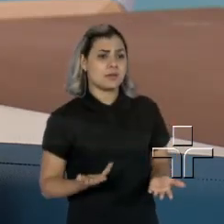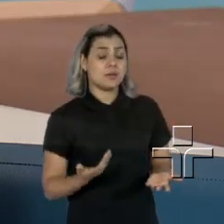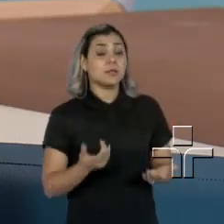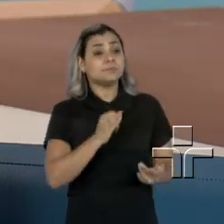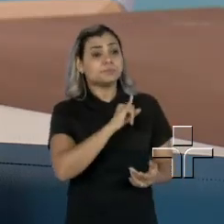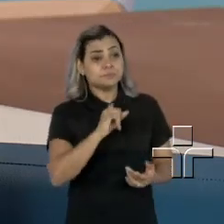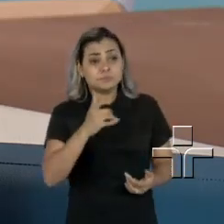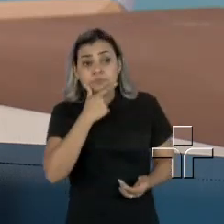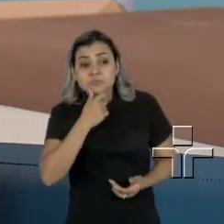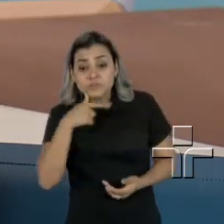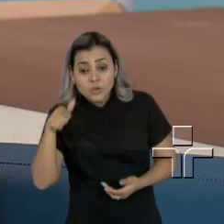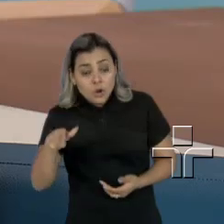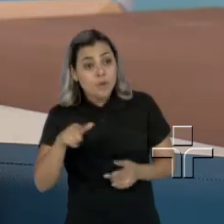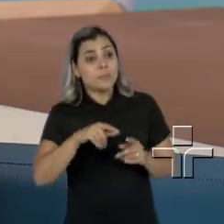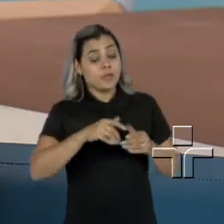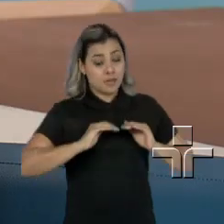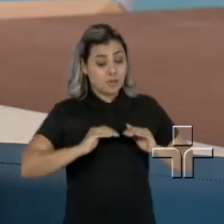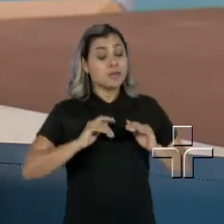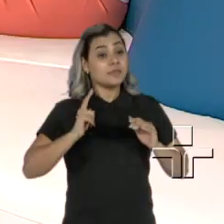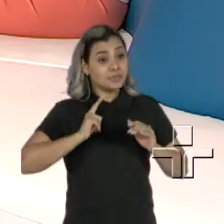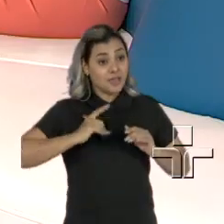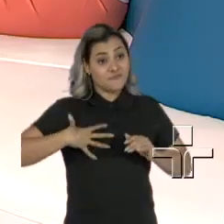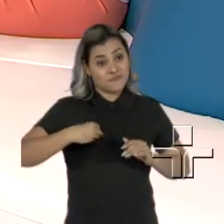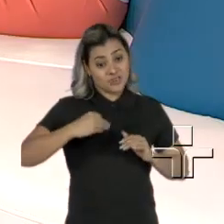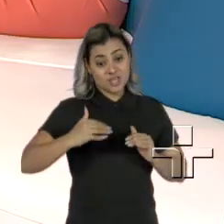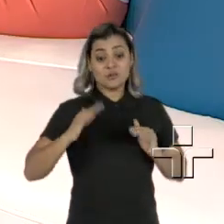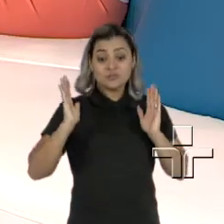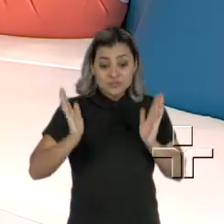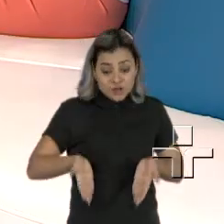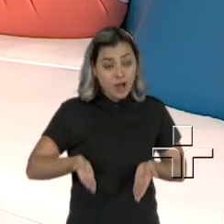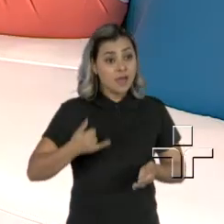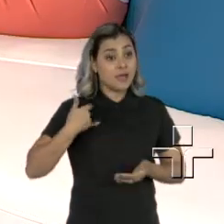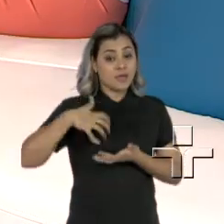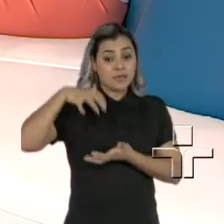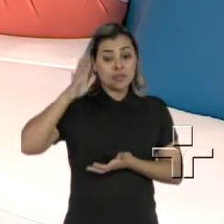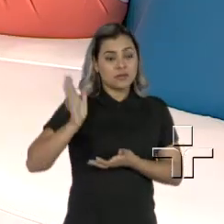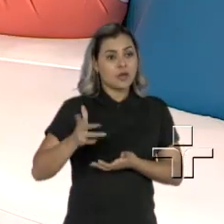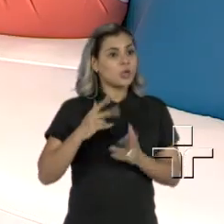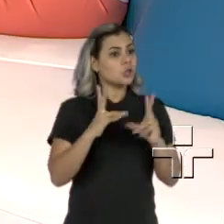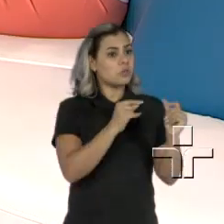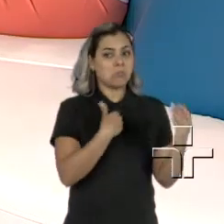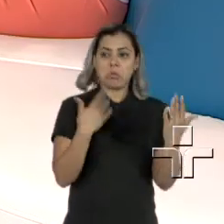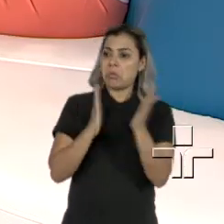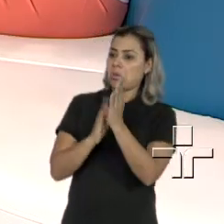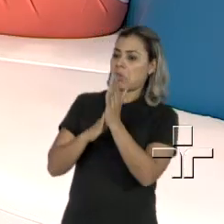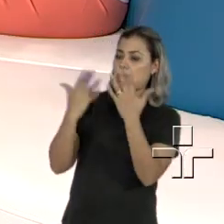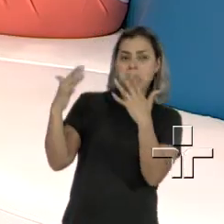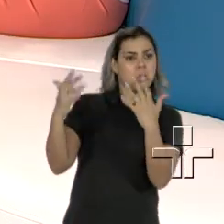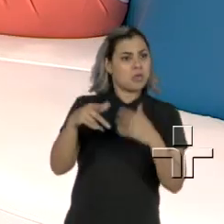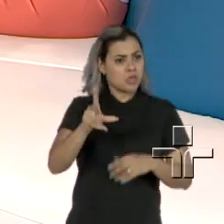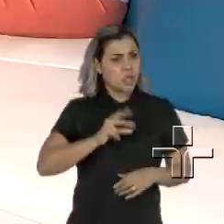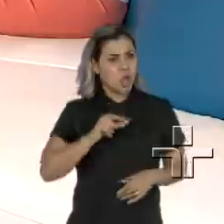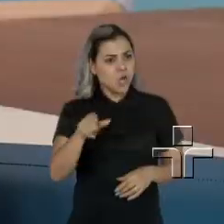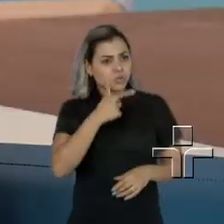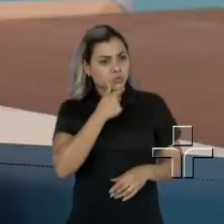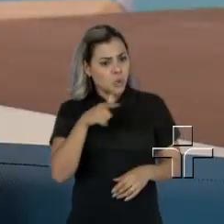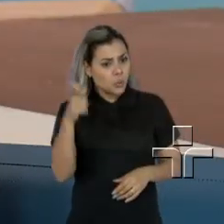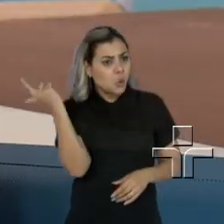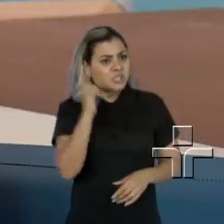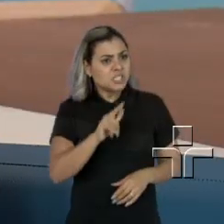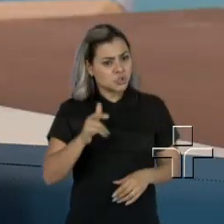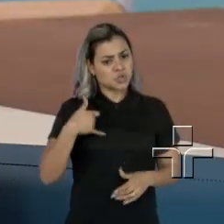o homem resolve ter um filho mais velho, a sociedade meio que aplaude, fala, nossa, você vê, o cara ainda casou com uma